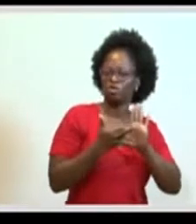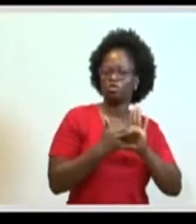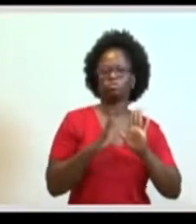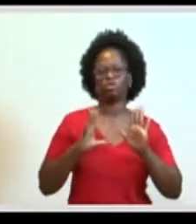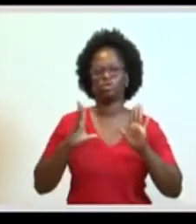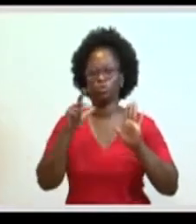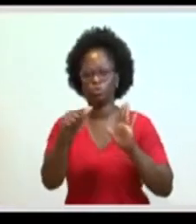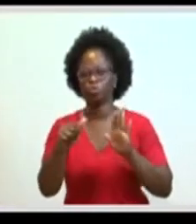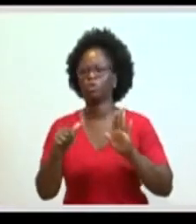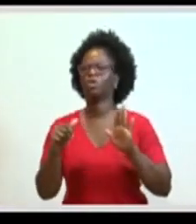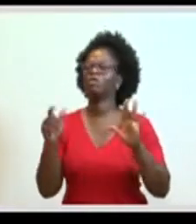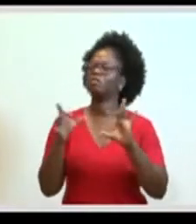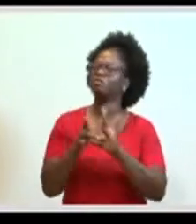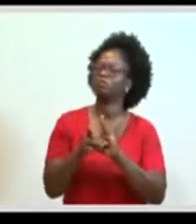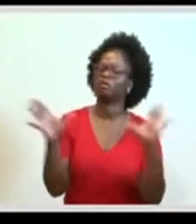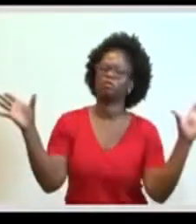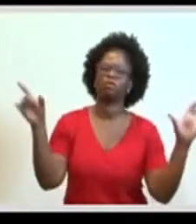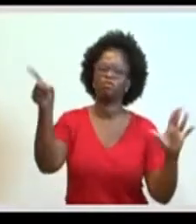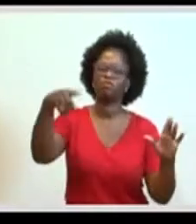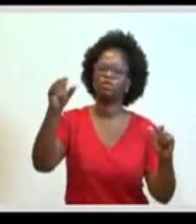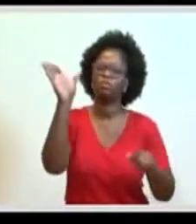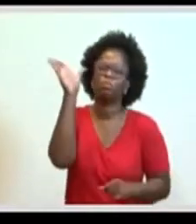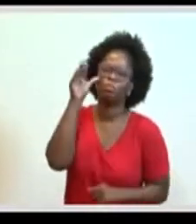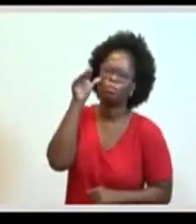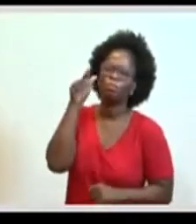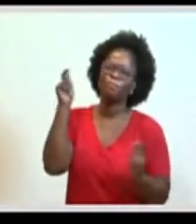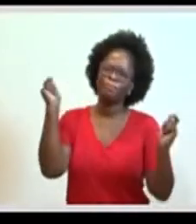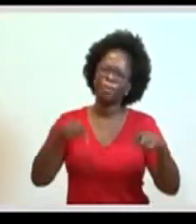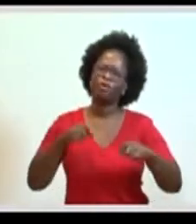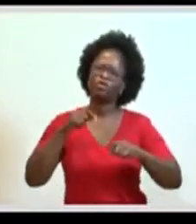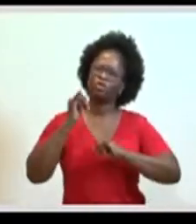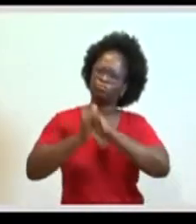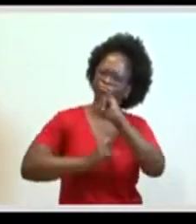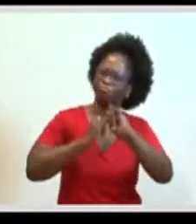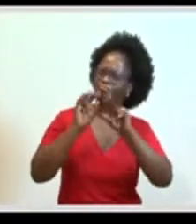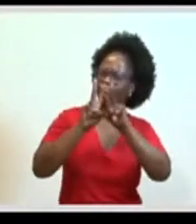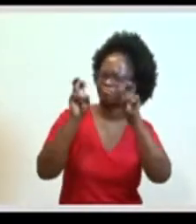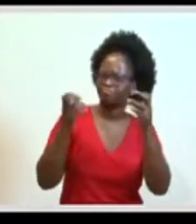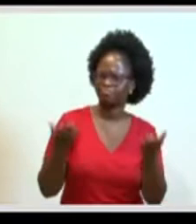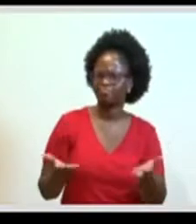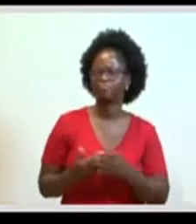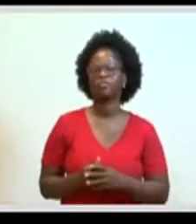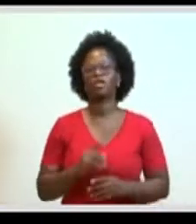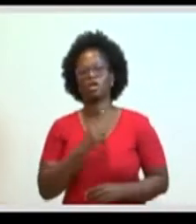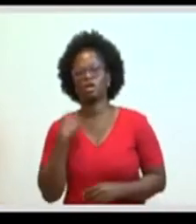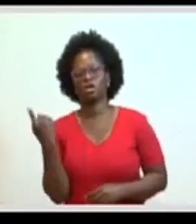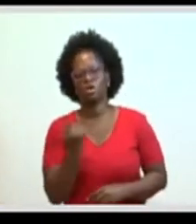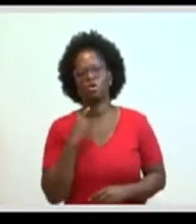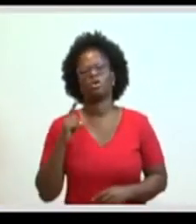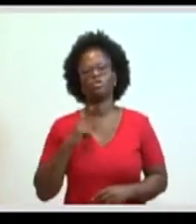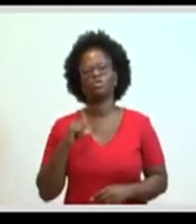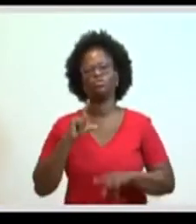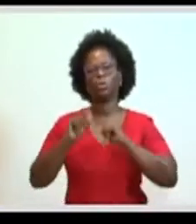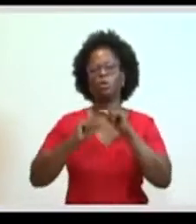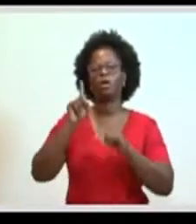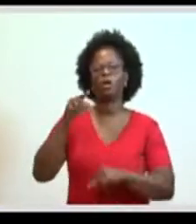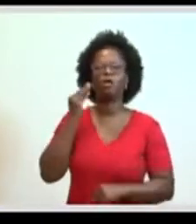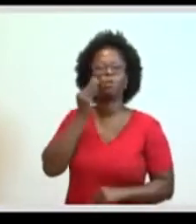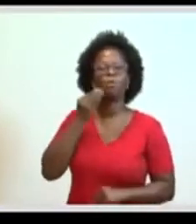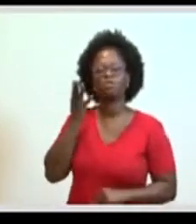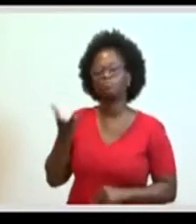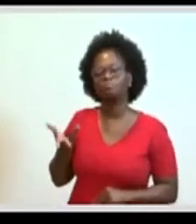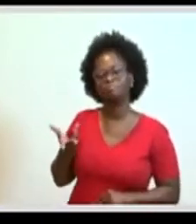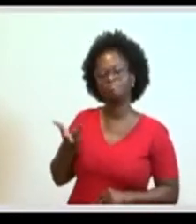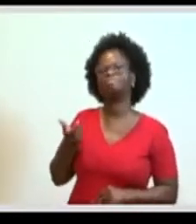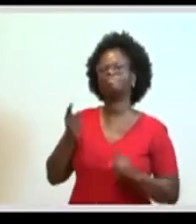estão aí à disposição para vocês acessarem e terem mais elementos sobre isso. Então, nós tivemos, é uma experiência muito